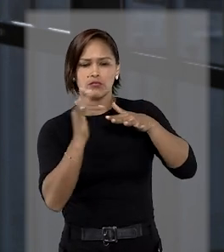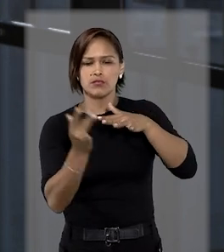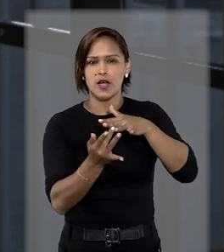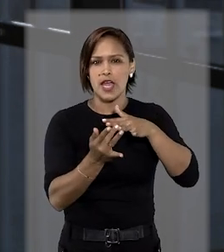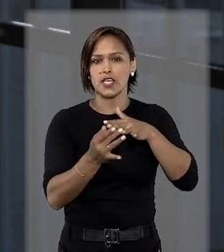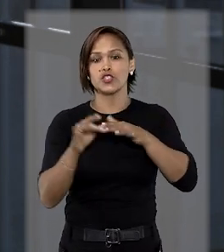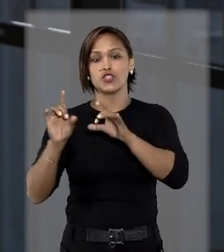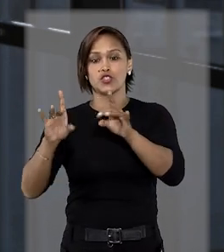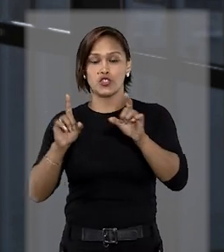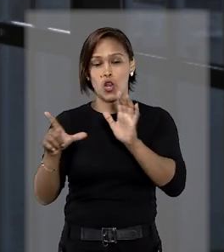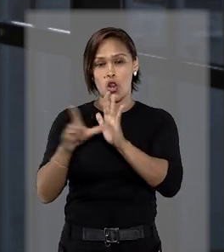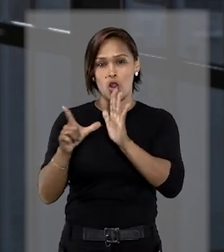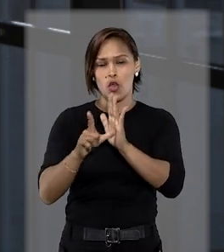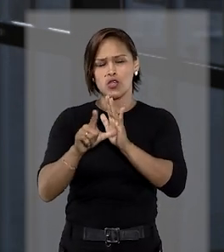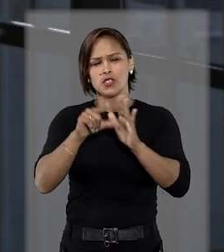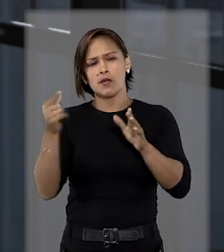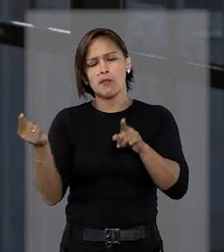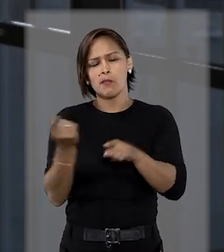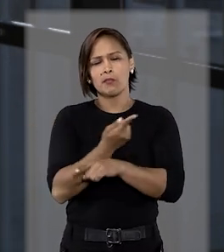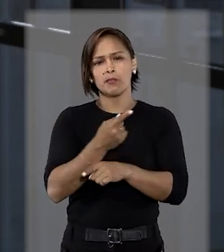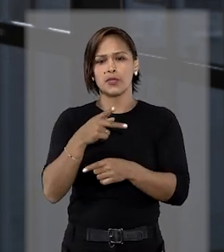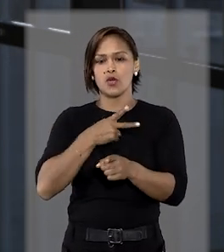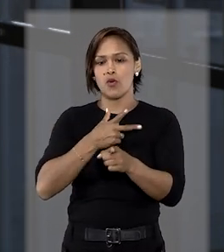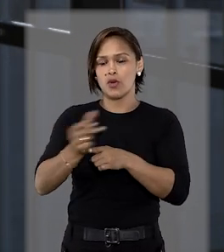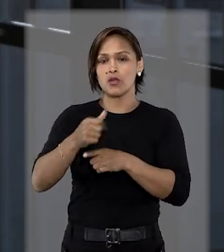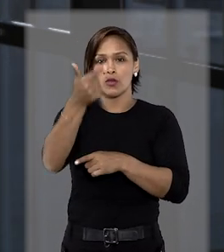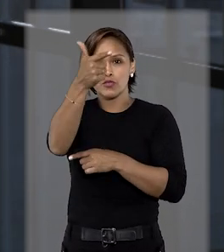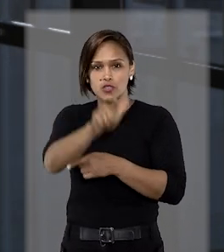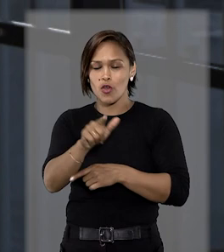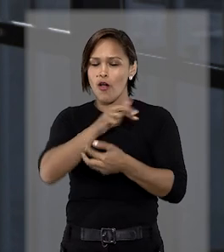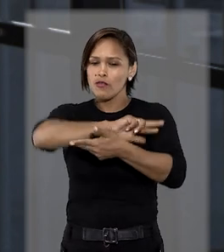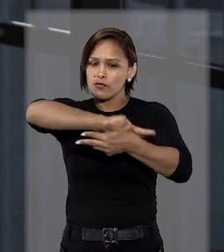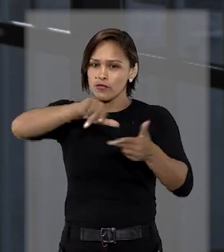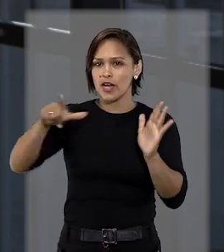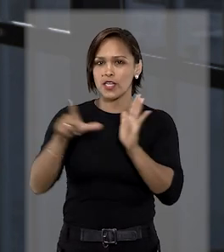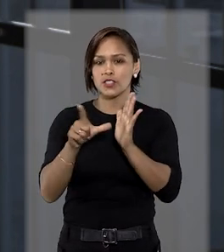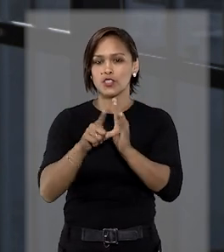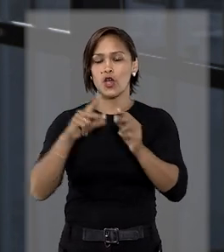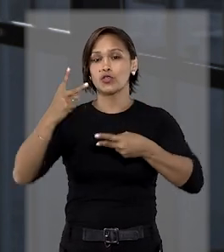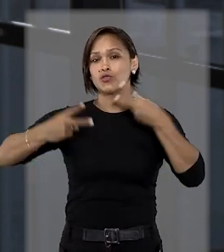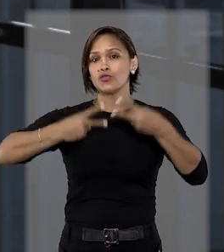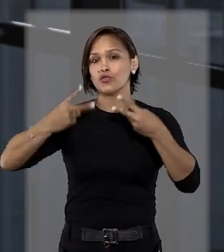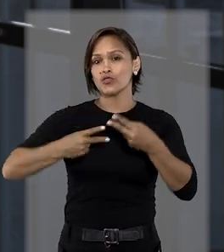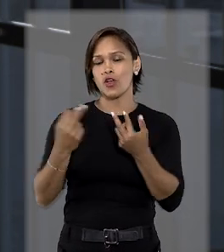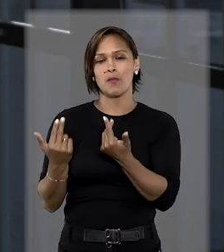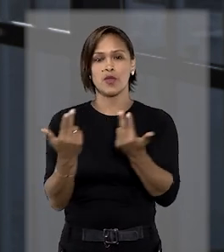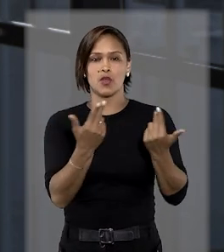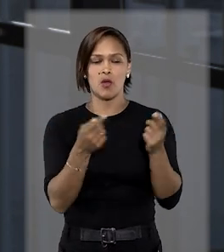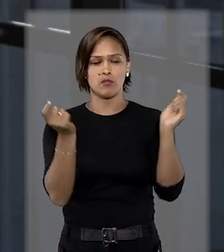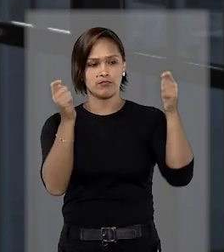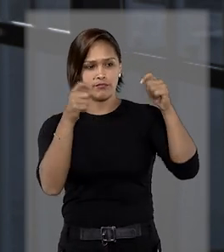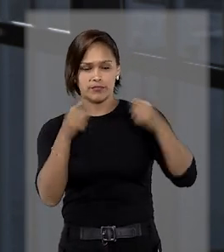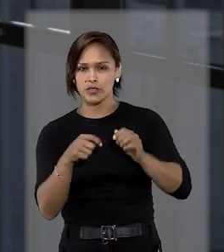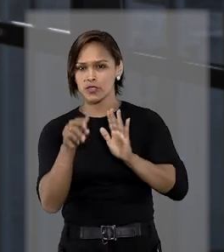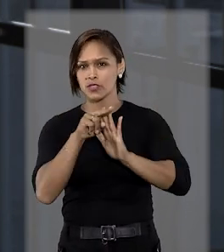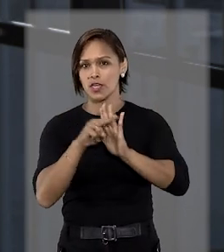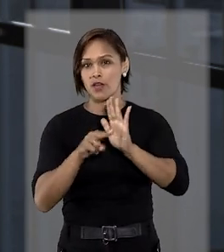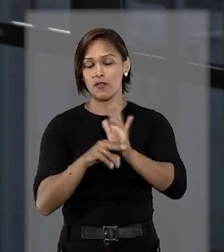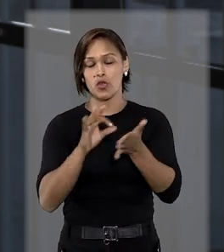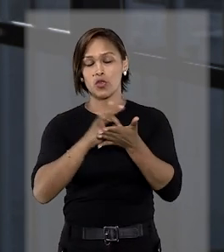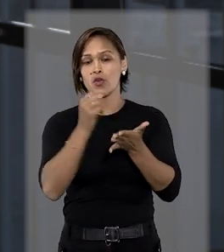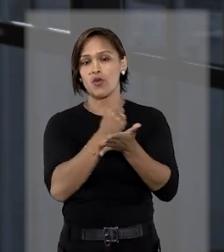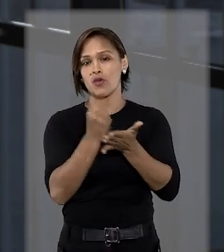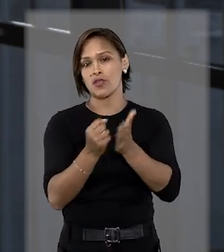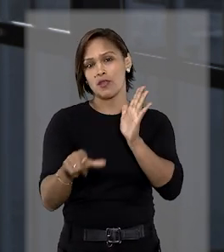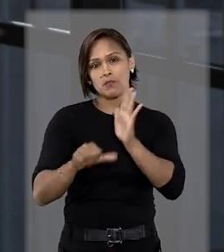fast food pleiteou a renovação do aluguel de várias lojas em um shopping center, nas mesmas condições do contrato